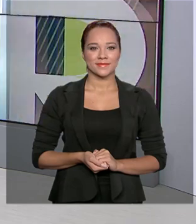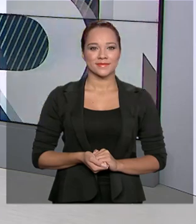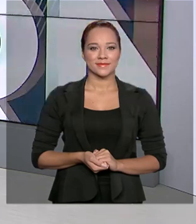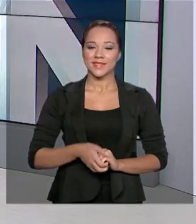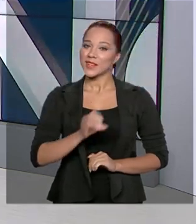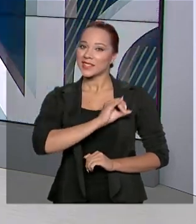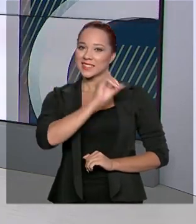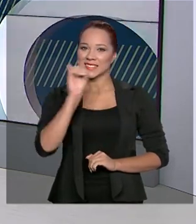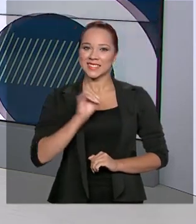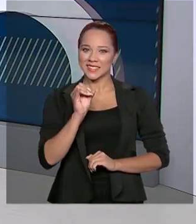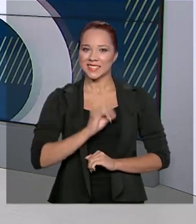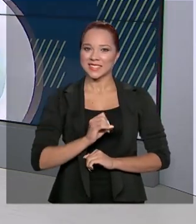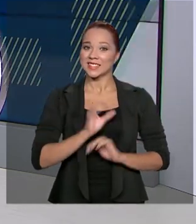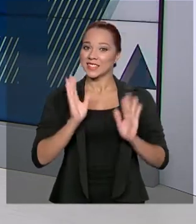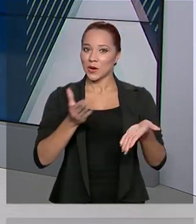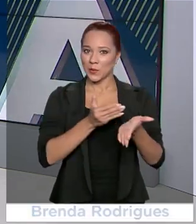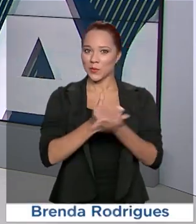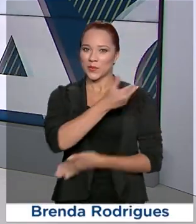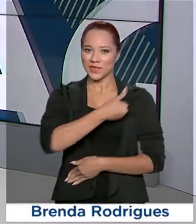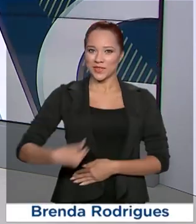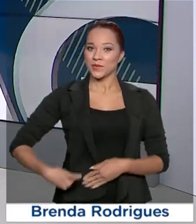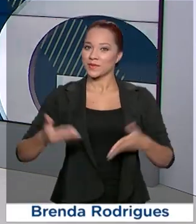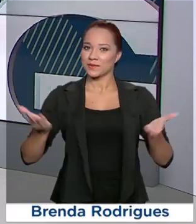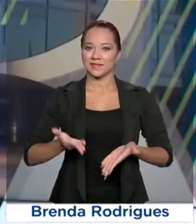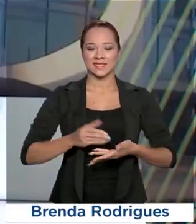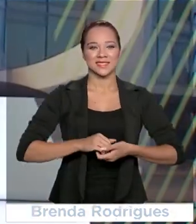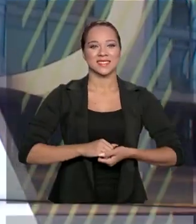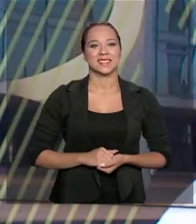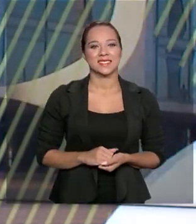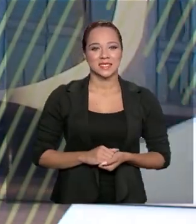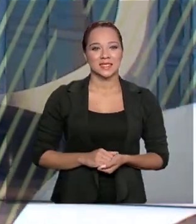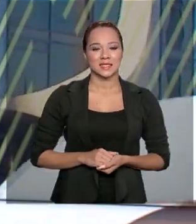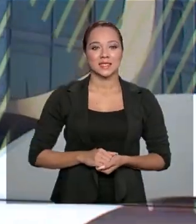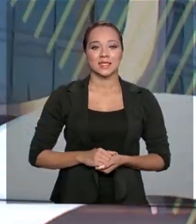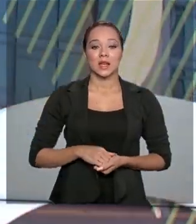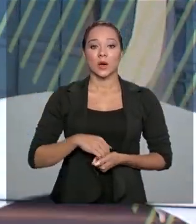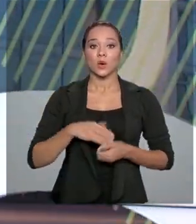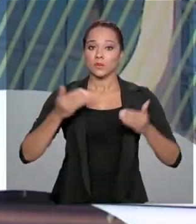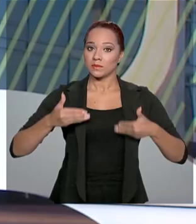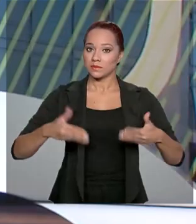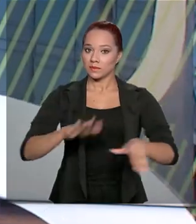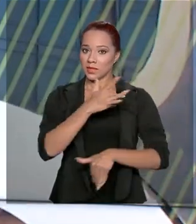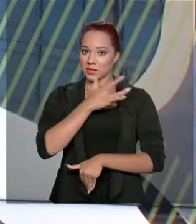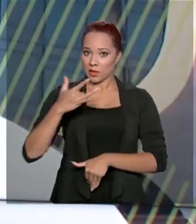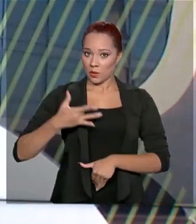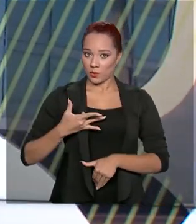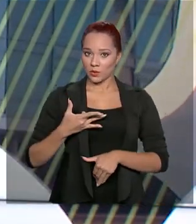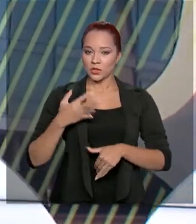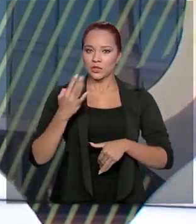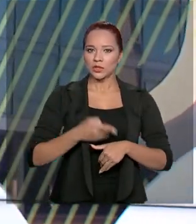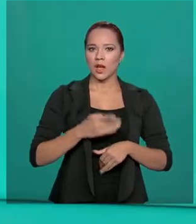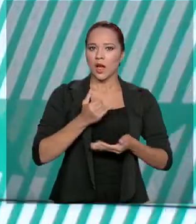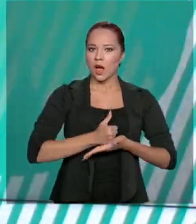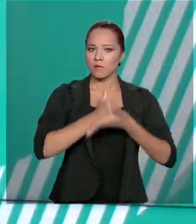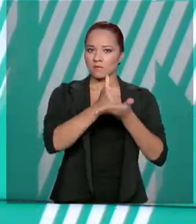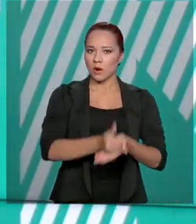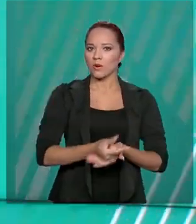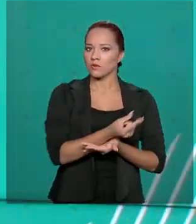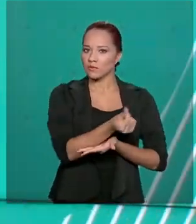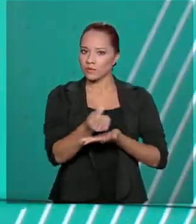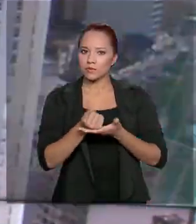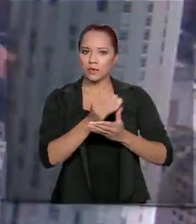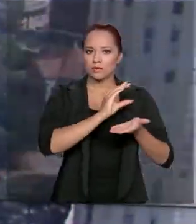Olá, estamos no ar com o Governo Agora. O Ministério da Saúde está repassando apoio financeiro para